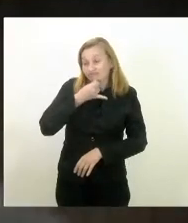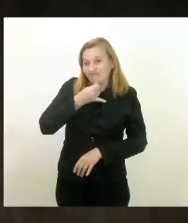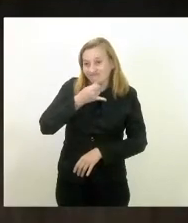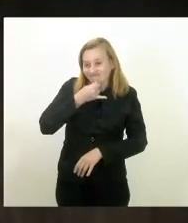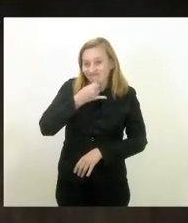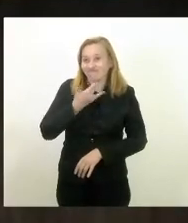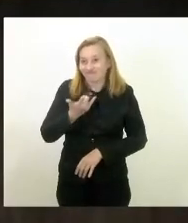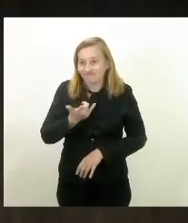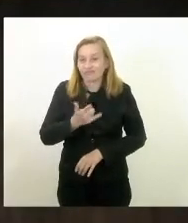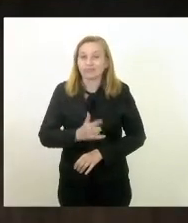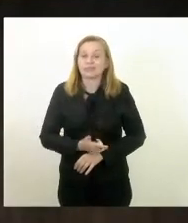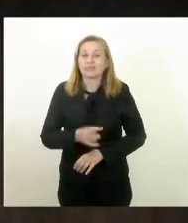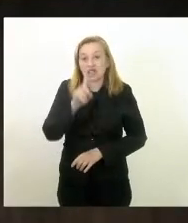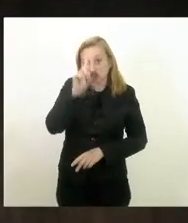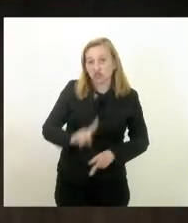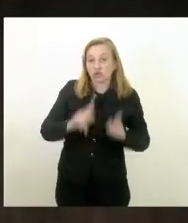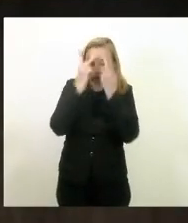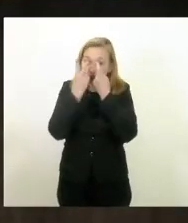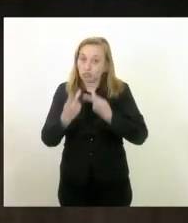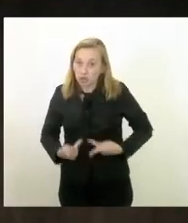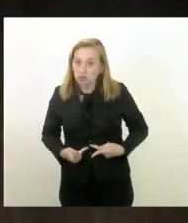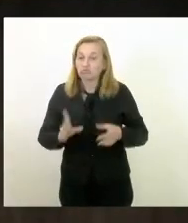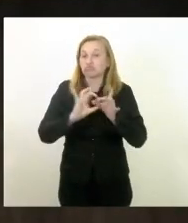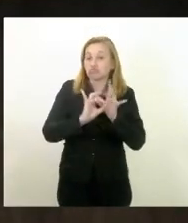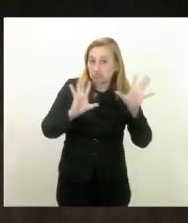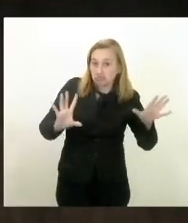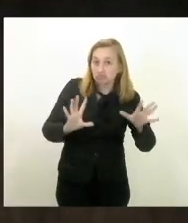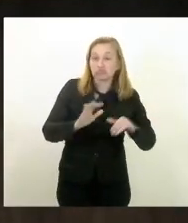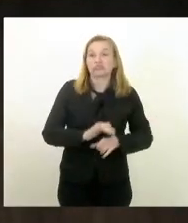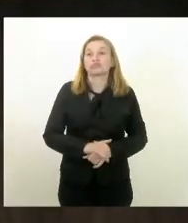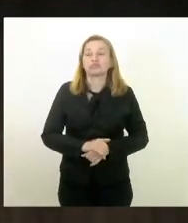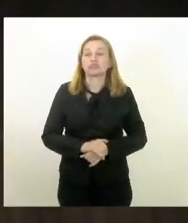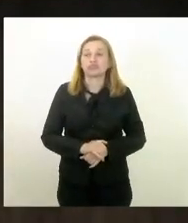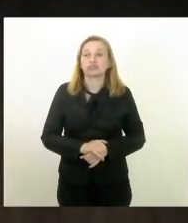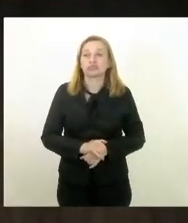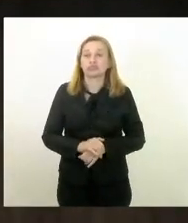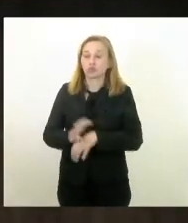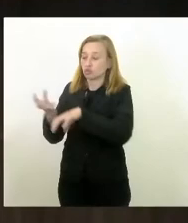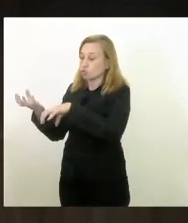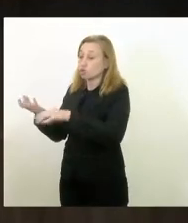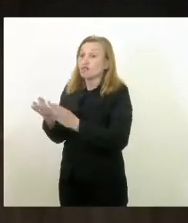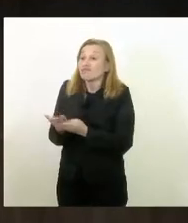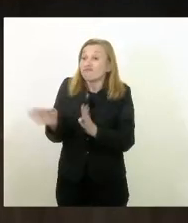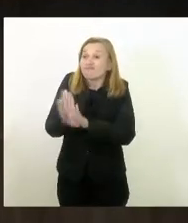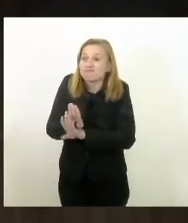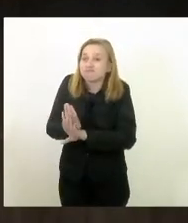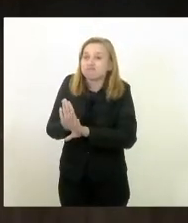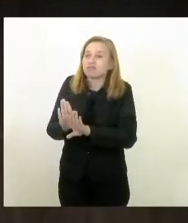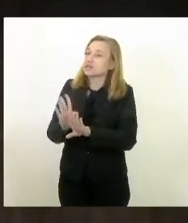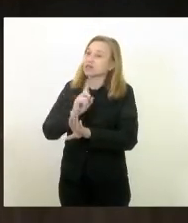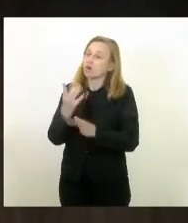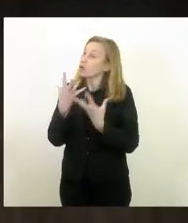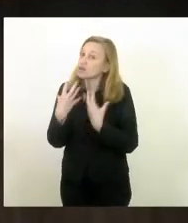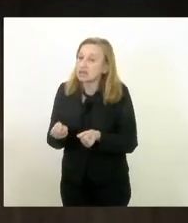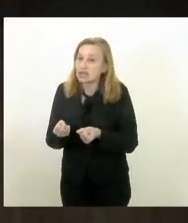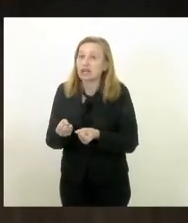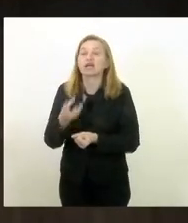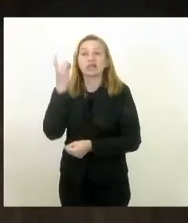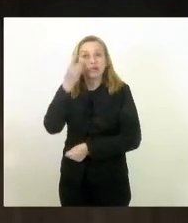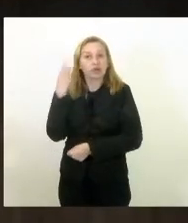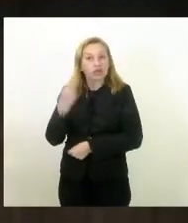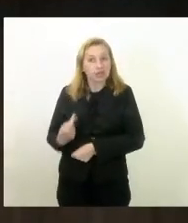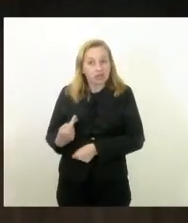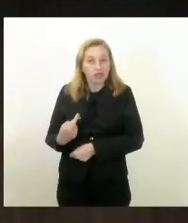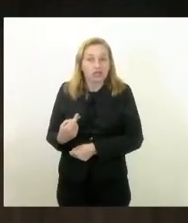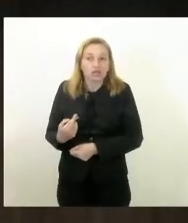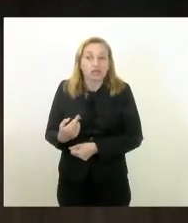agravos aos direitos humanos à democracia o Congresso Nacional chegou a ser fechado e nós não vamos admitir deputada Renata que